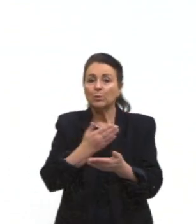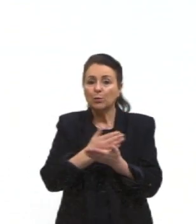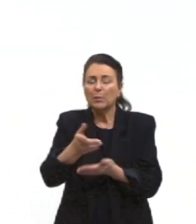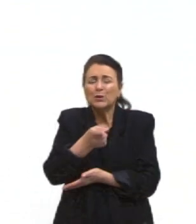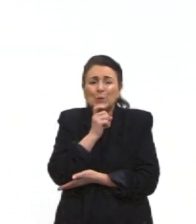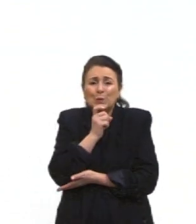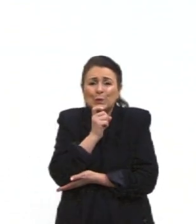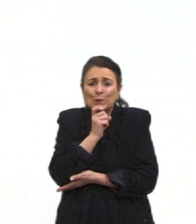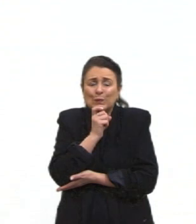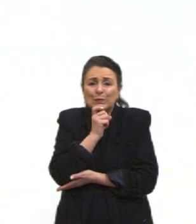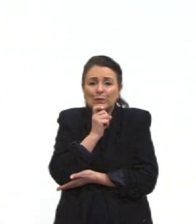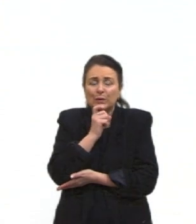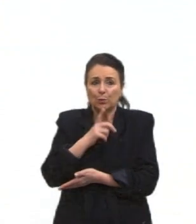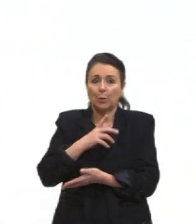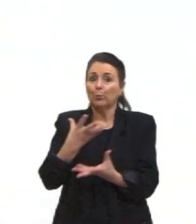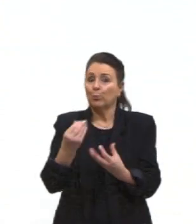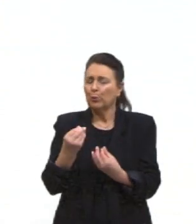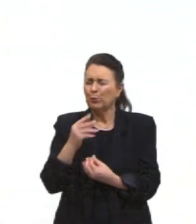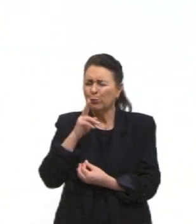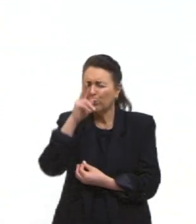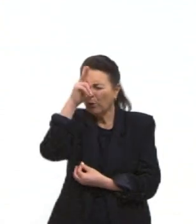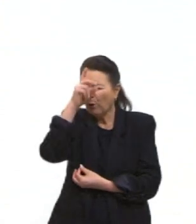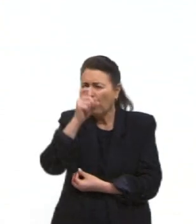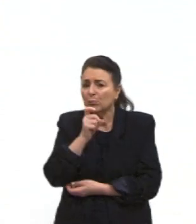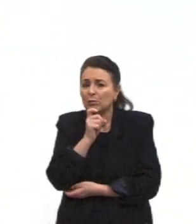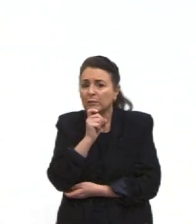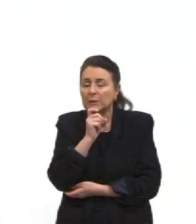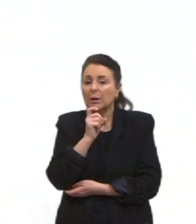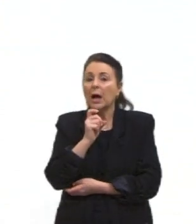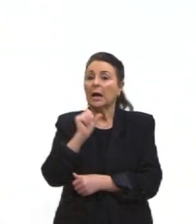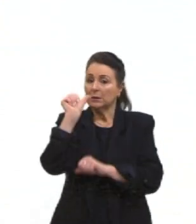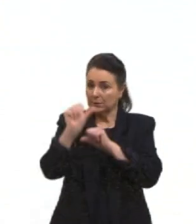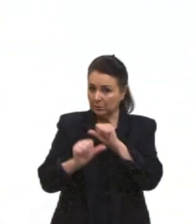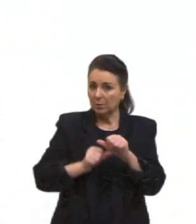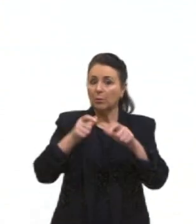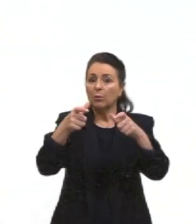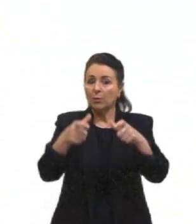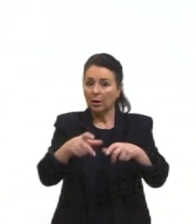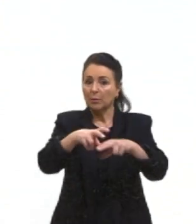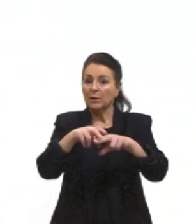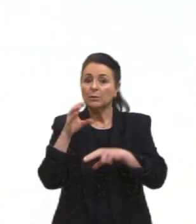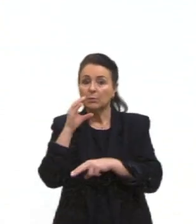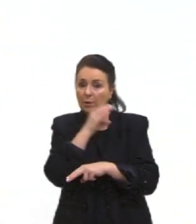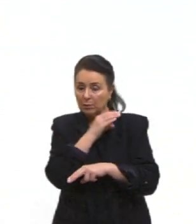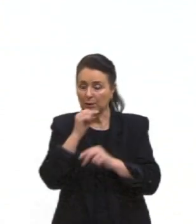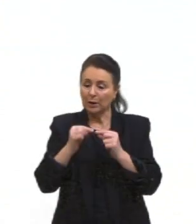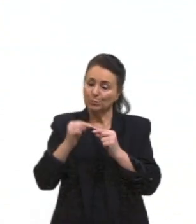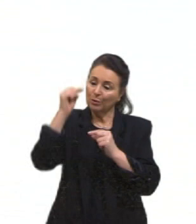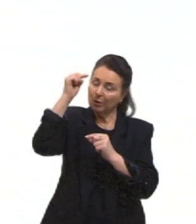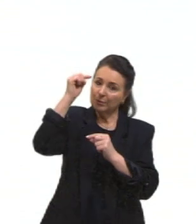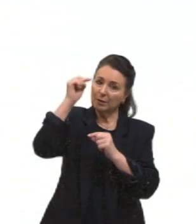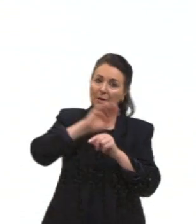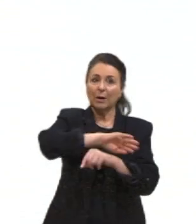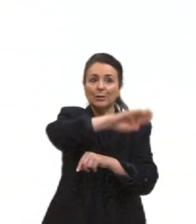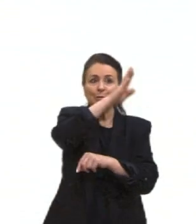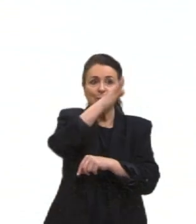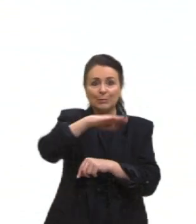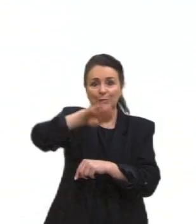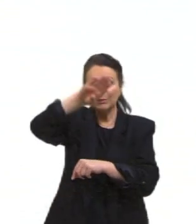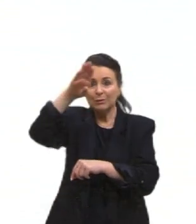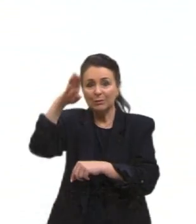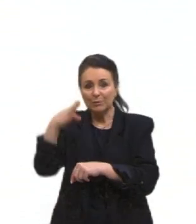inverno, né, rigoroso, eles trazem para o local mais quente. Quando nós temos o calor, eles sobem as montanhas, justamente para